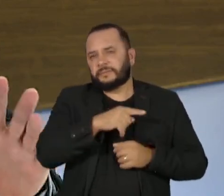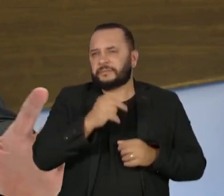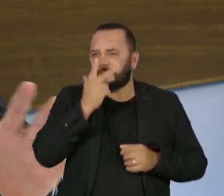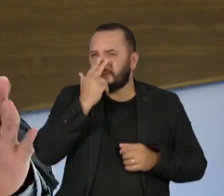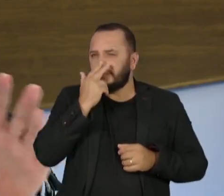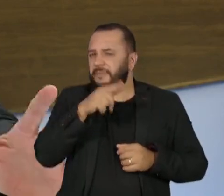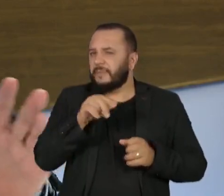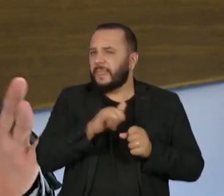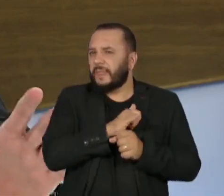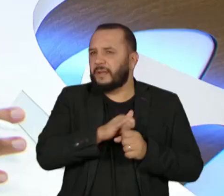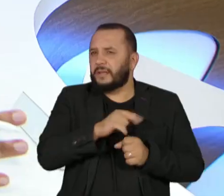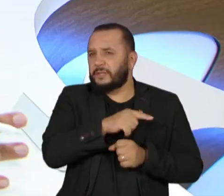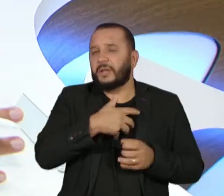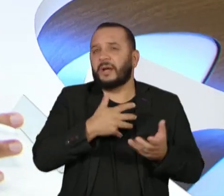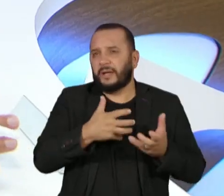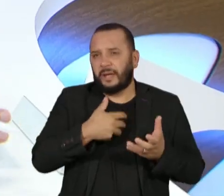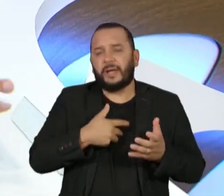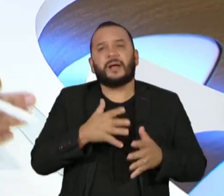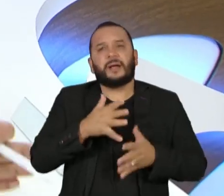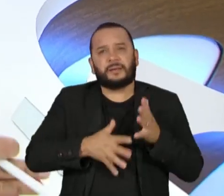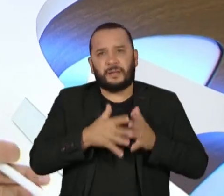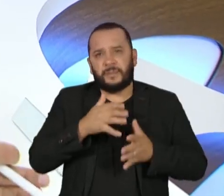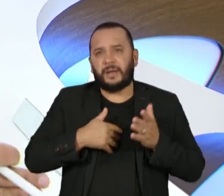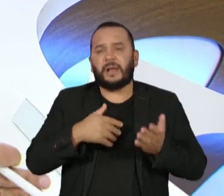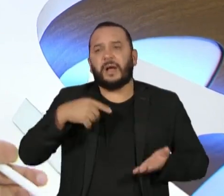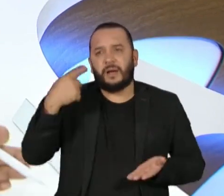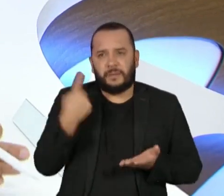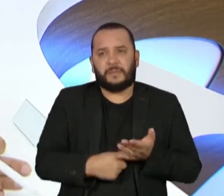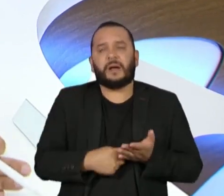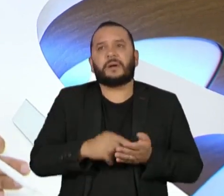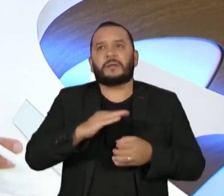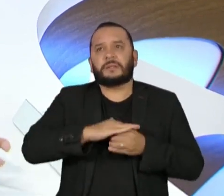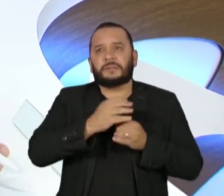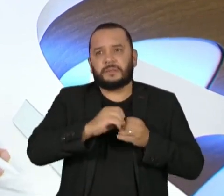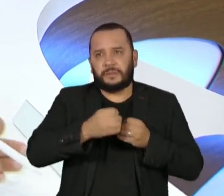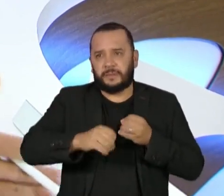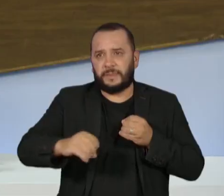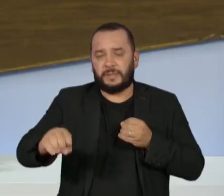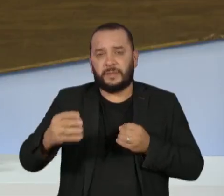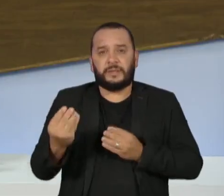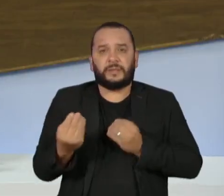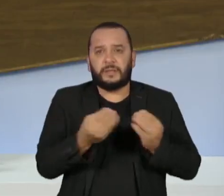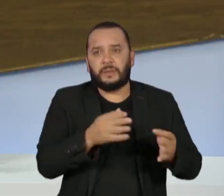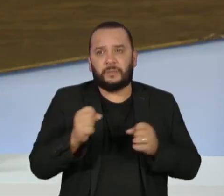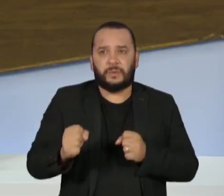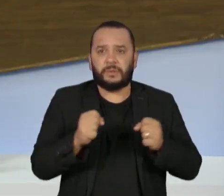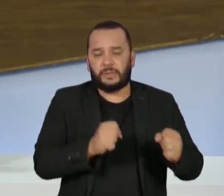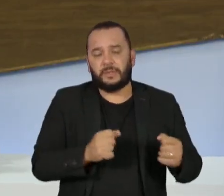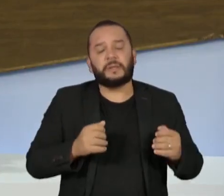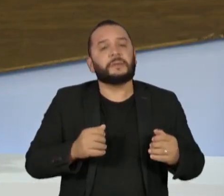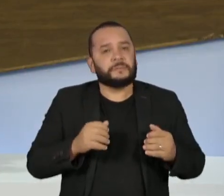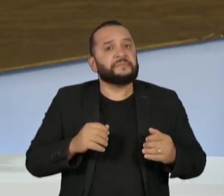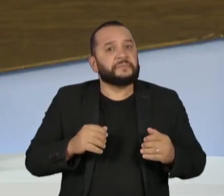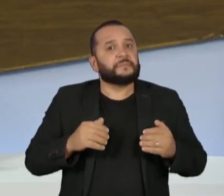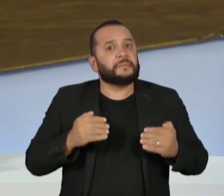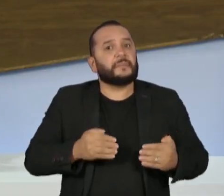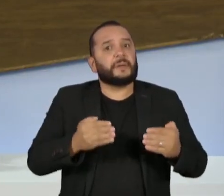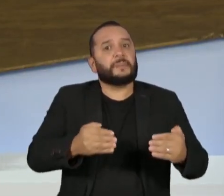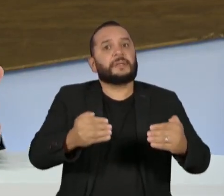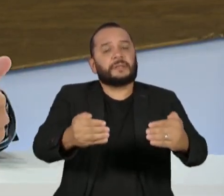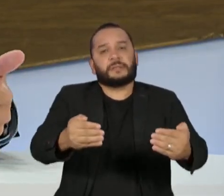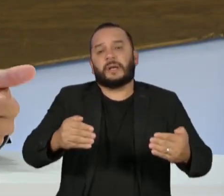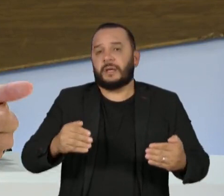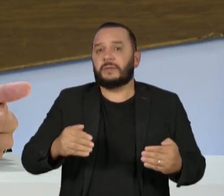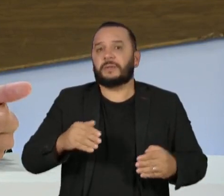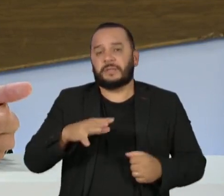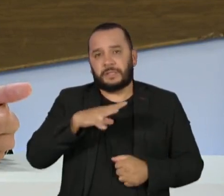de alguma maneira, driblar o marco do saneamento. Ou seja, empoderando o Ministério das Cidades, ou seja, um agente político a tomar decisões que